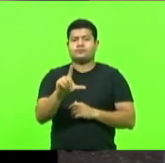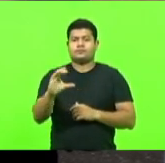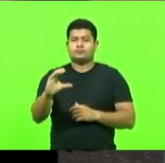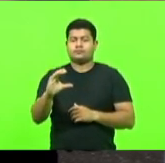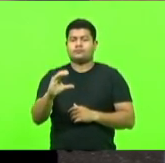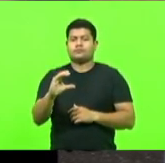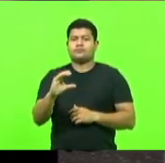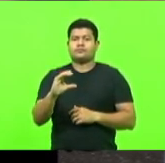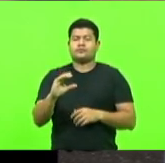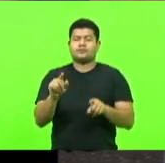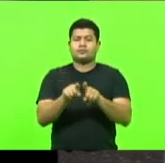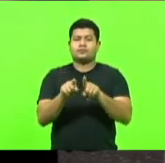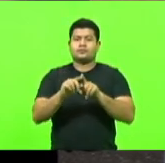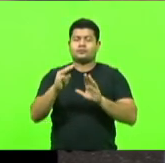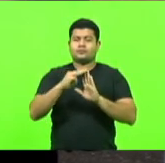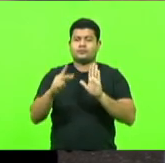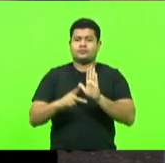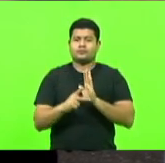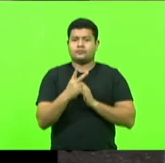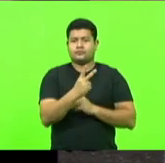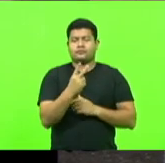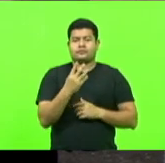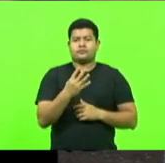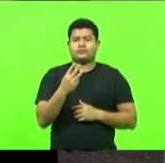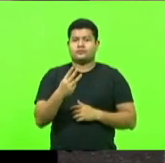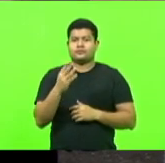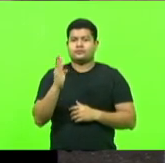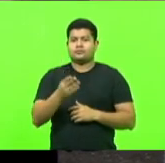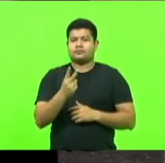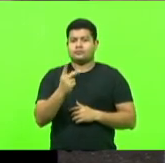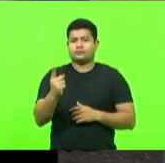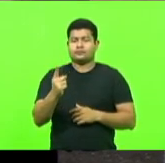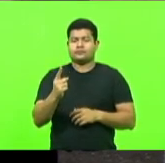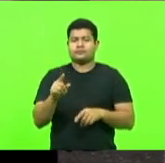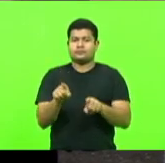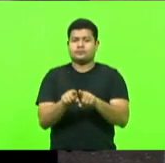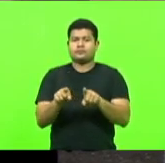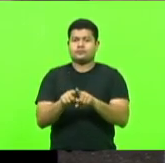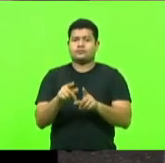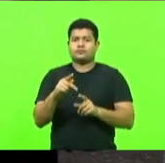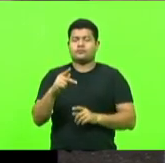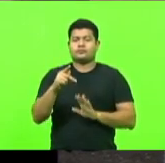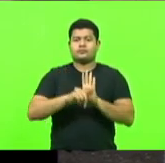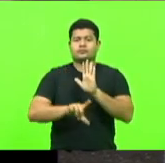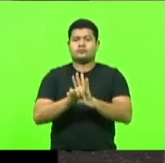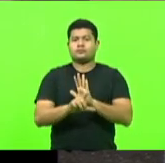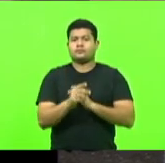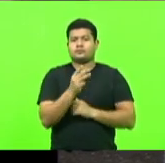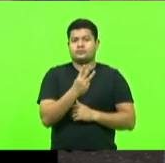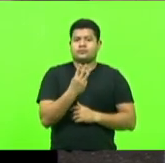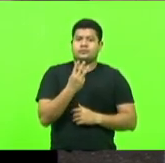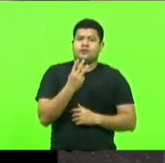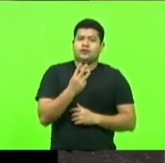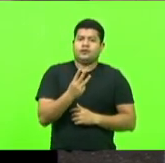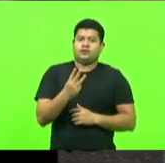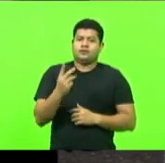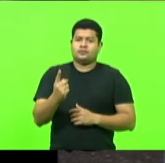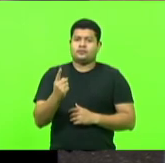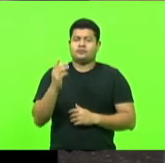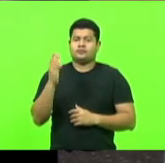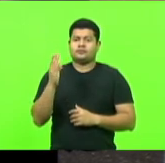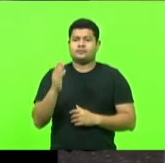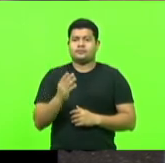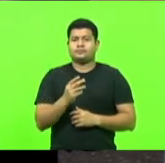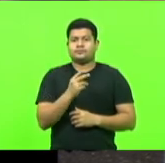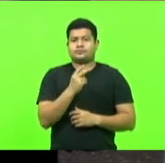provisória, número 243-2021, e aos projetos de lei números 331 e 12